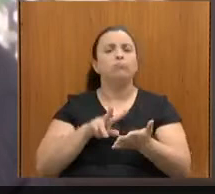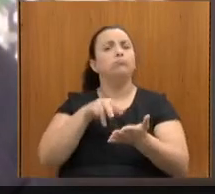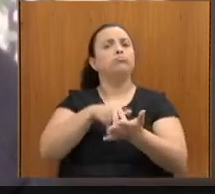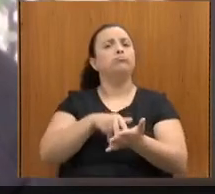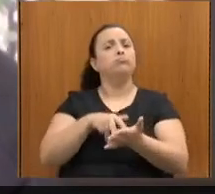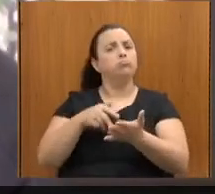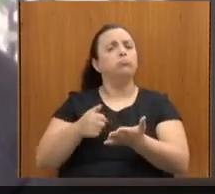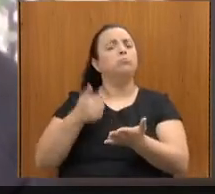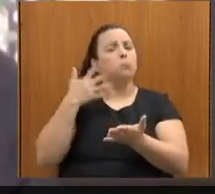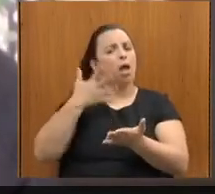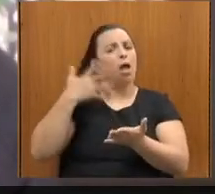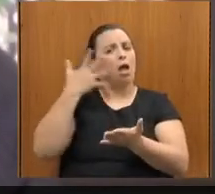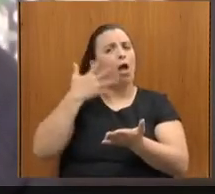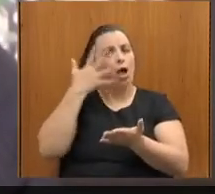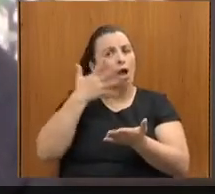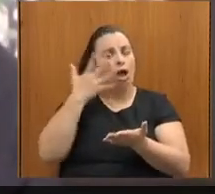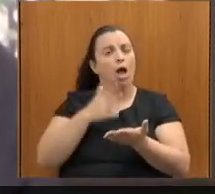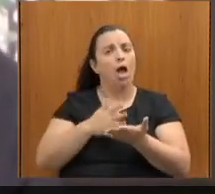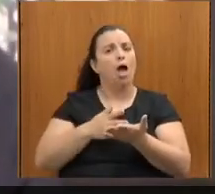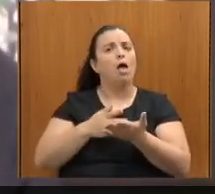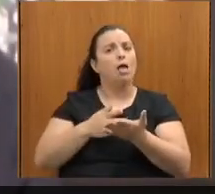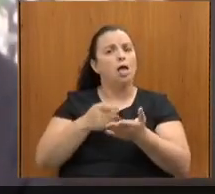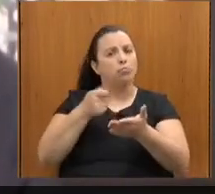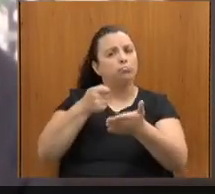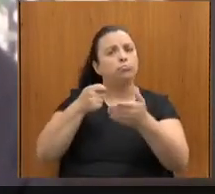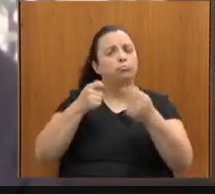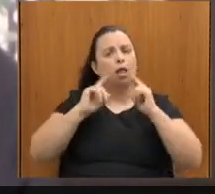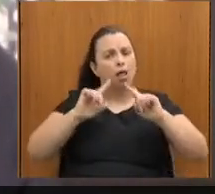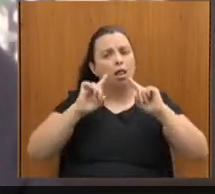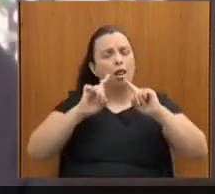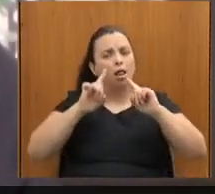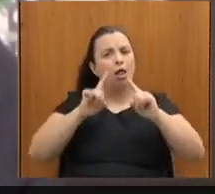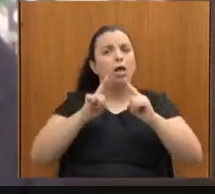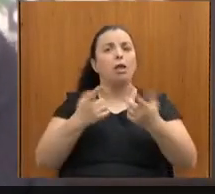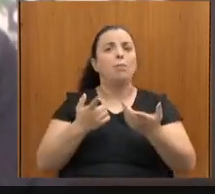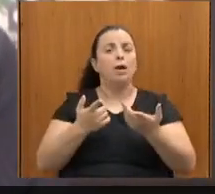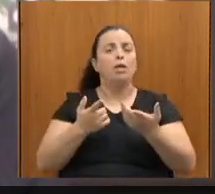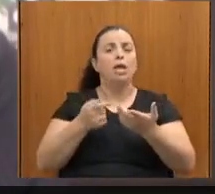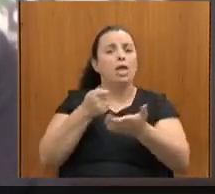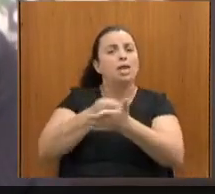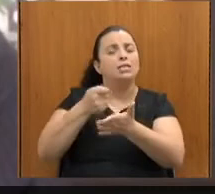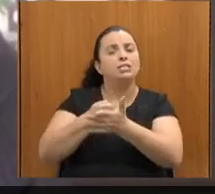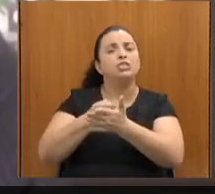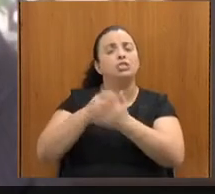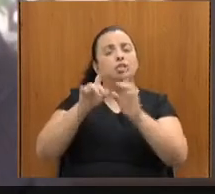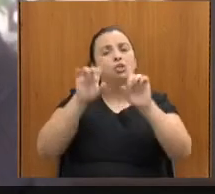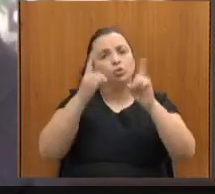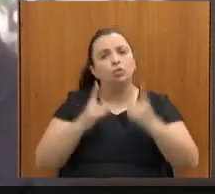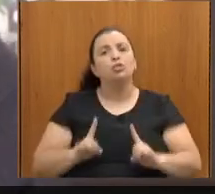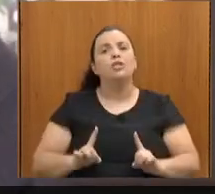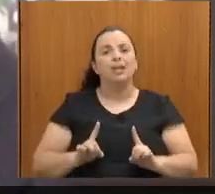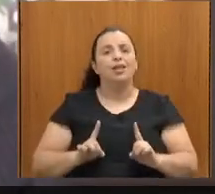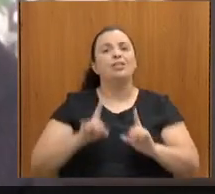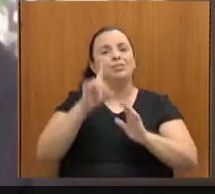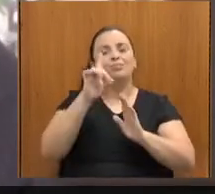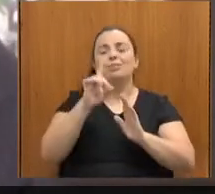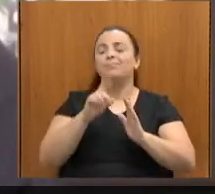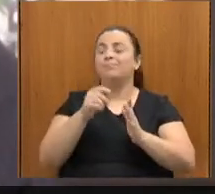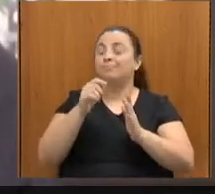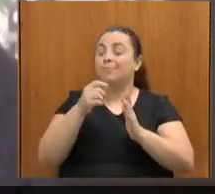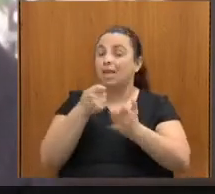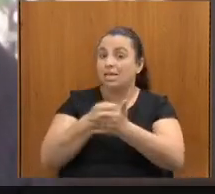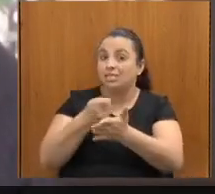de frente e fazendo a defesa dos seus direitos. Essa é a minha fala por hoje, eu agradeço a